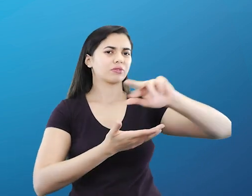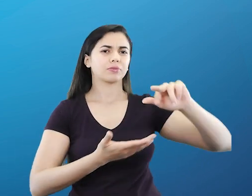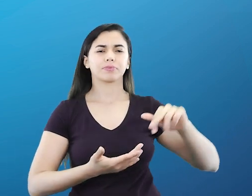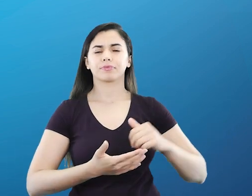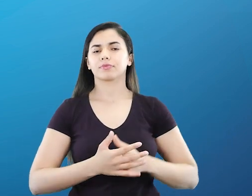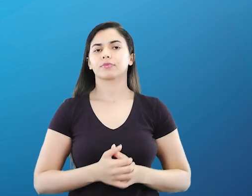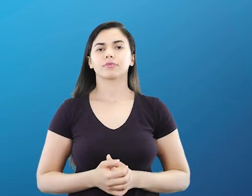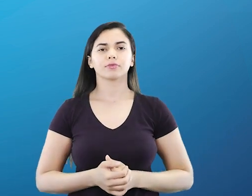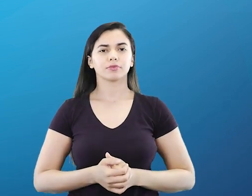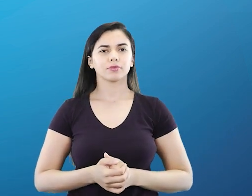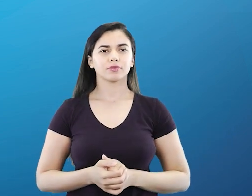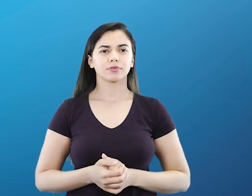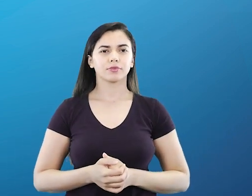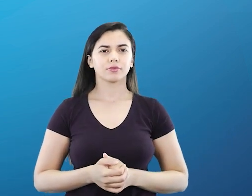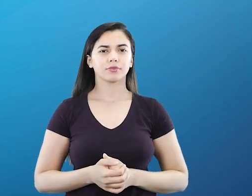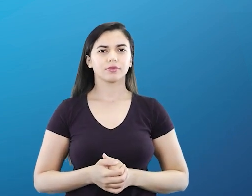outros.